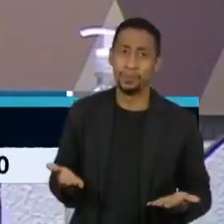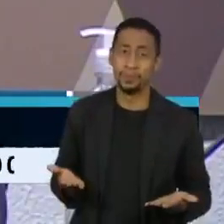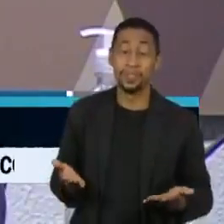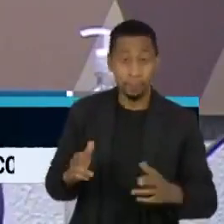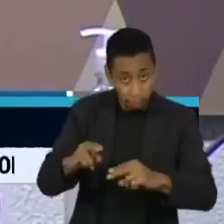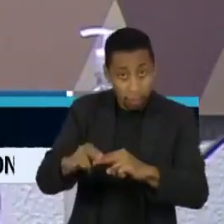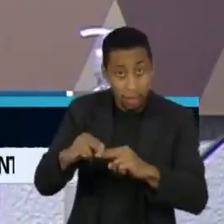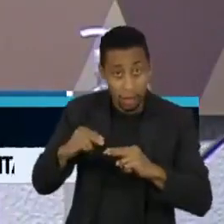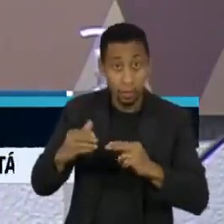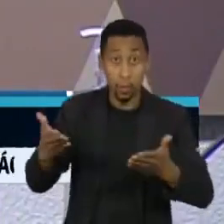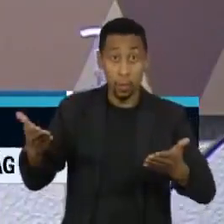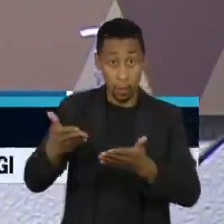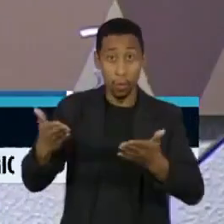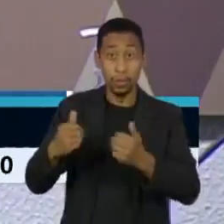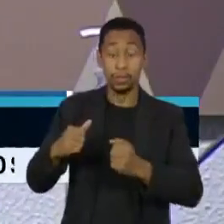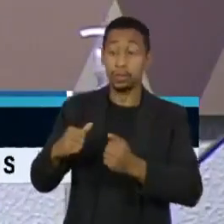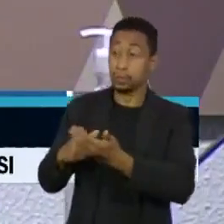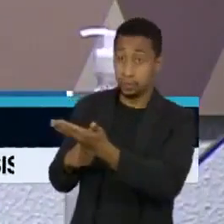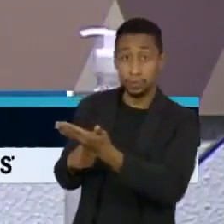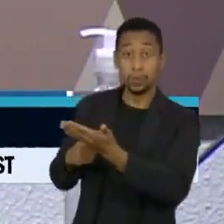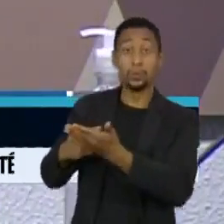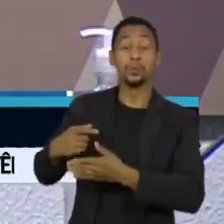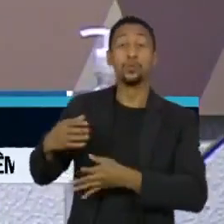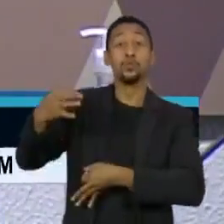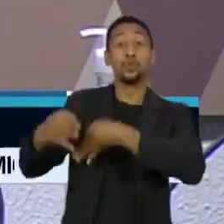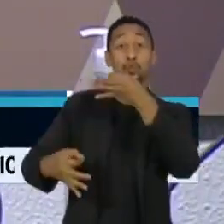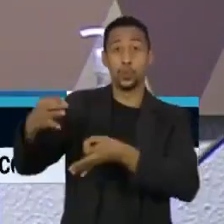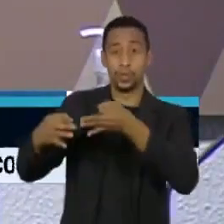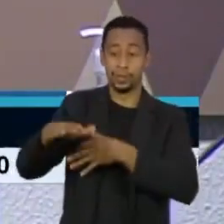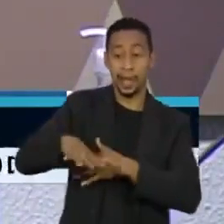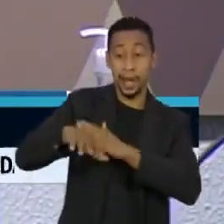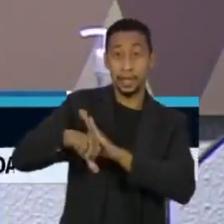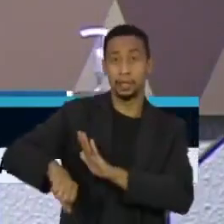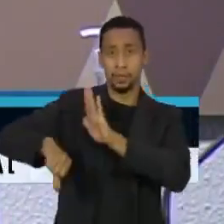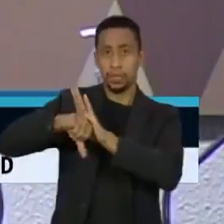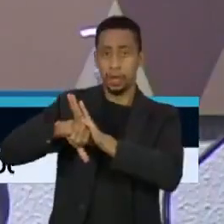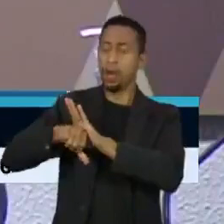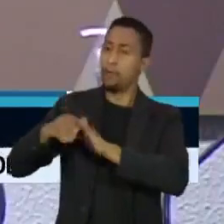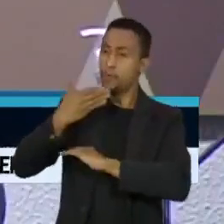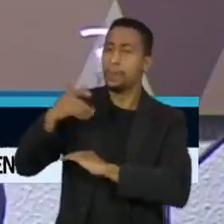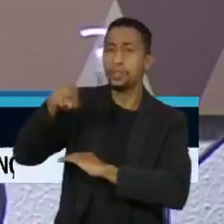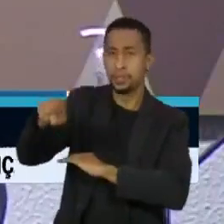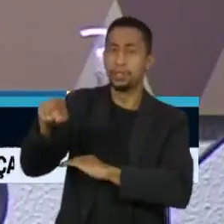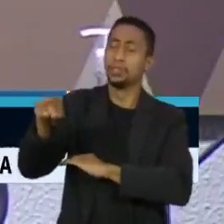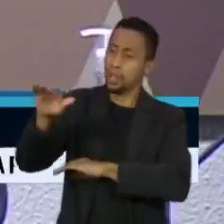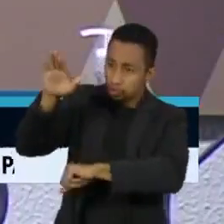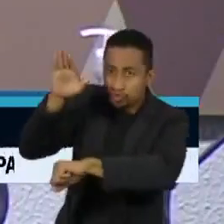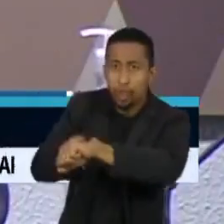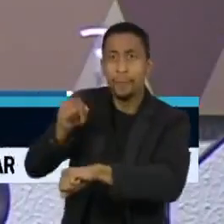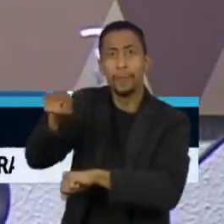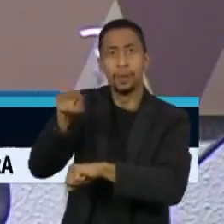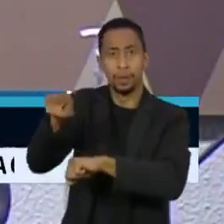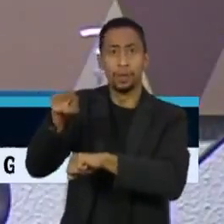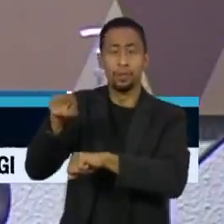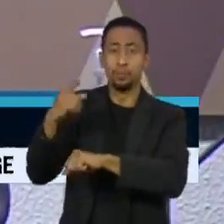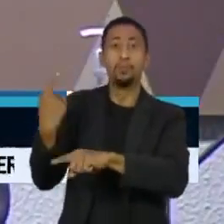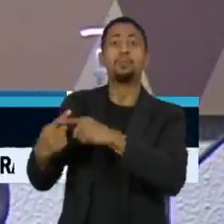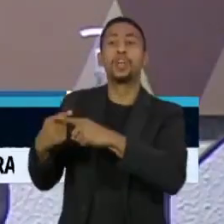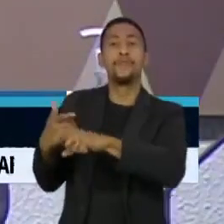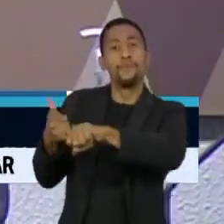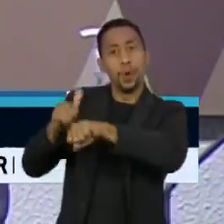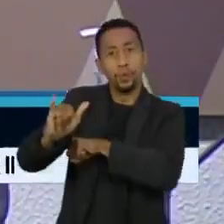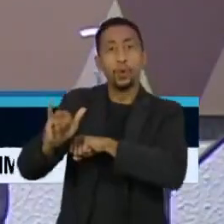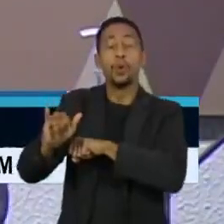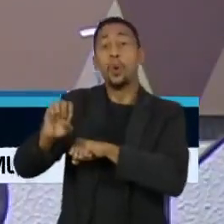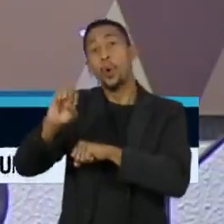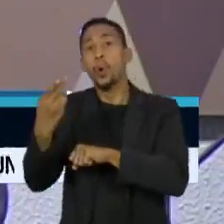nesse sentido, oficiaremos a um juiz criminal para que requisite à autoridade policial a apresentação da testemunha faltosa ou determinar que